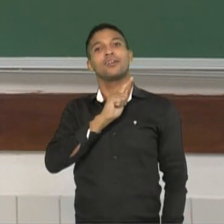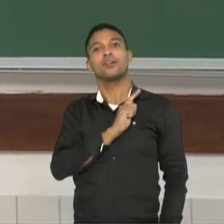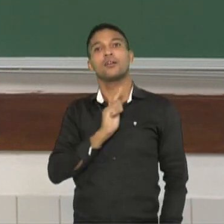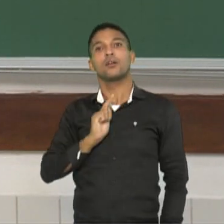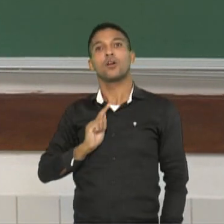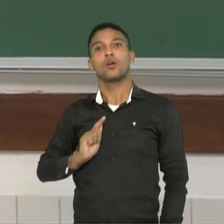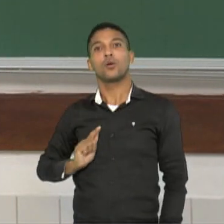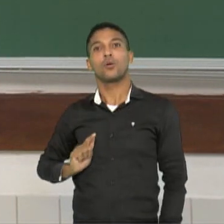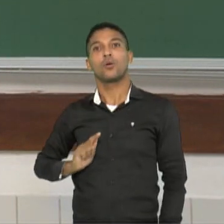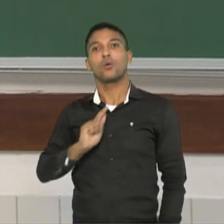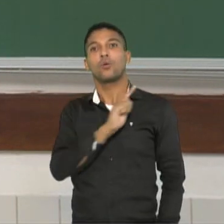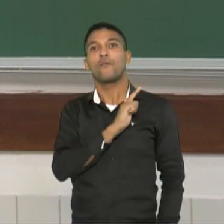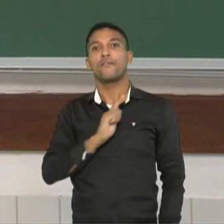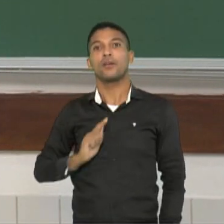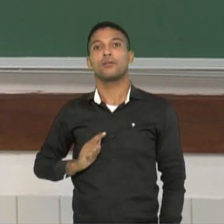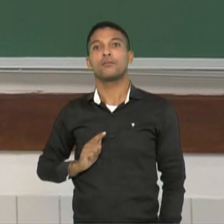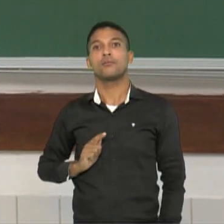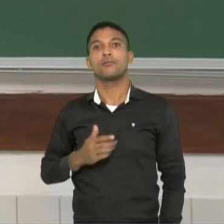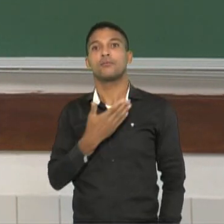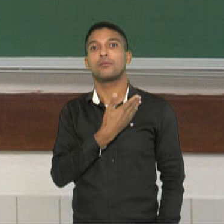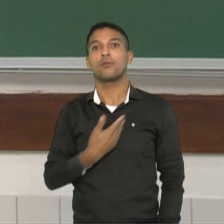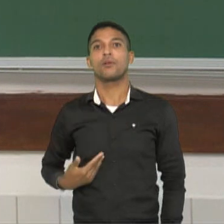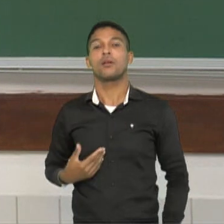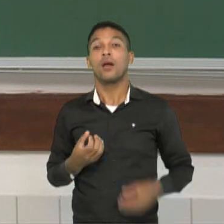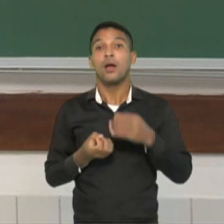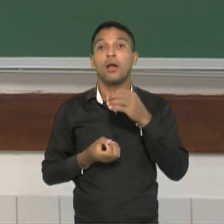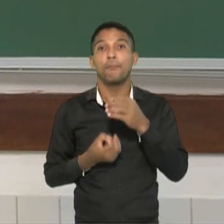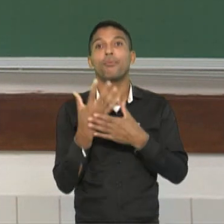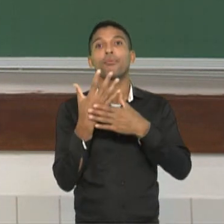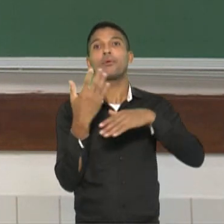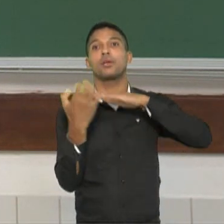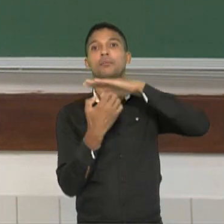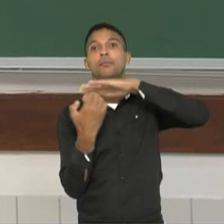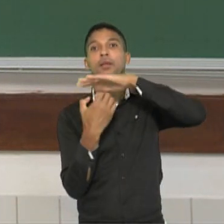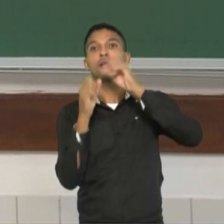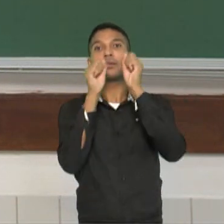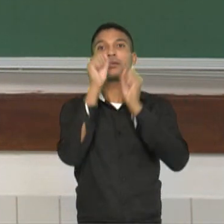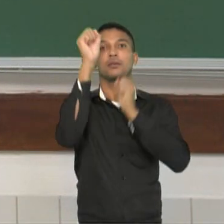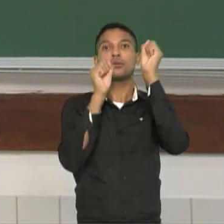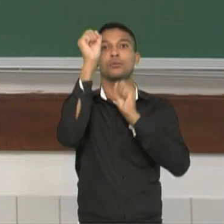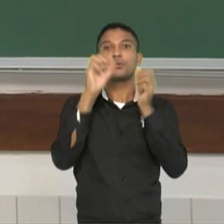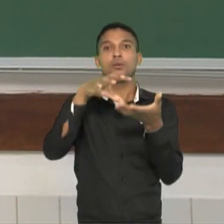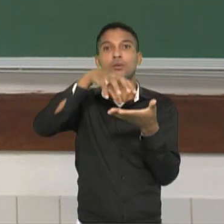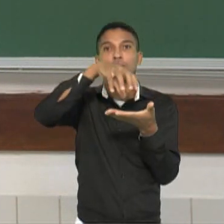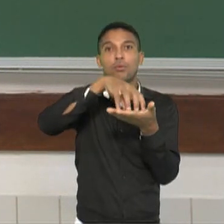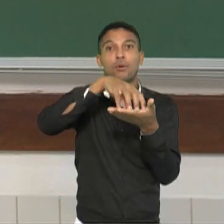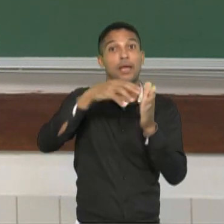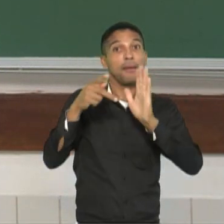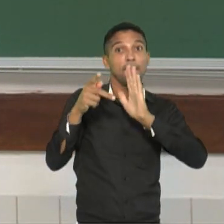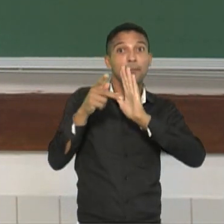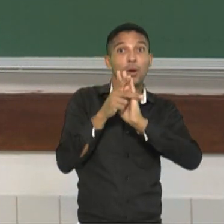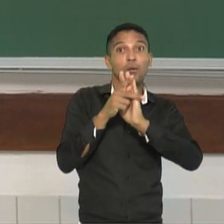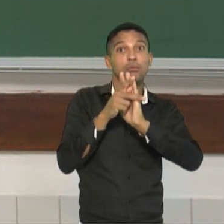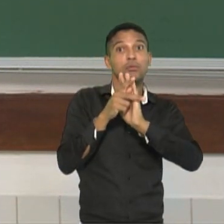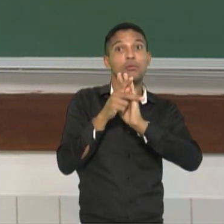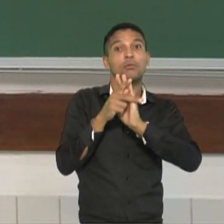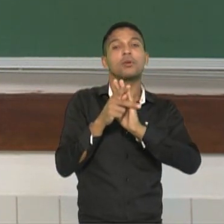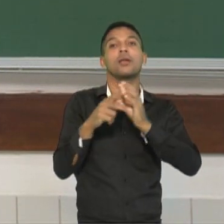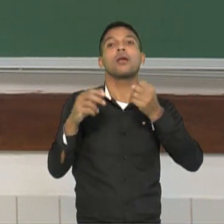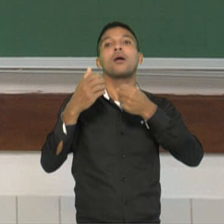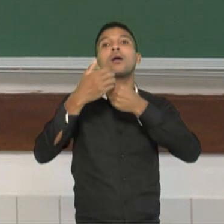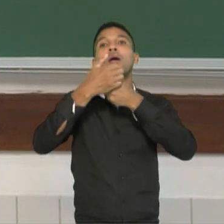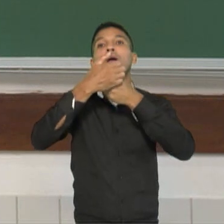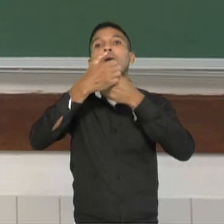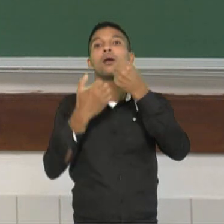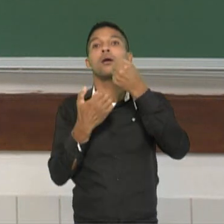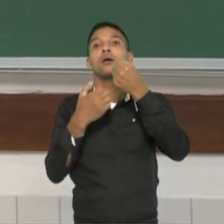elas eram indústrias estatais. Essas indústrias que pertenciam ao Estado e que durante muito tempo,